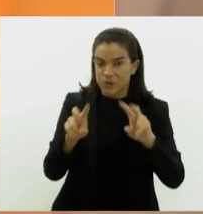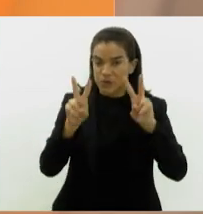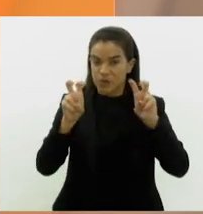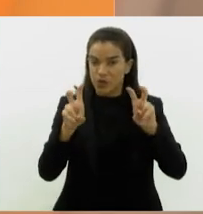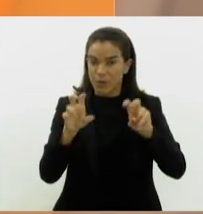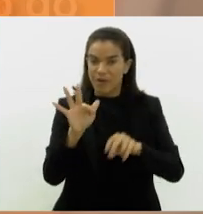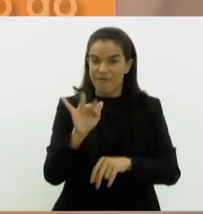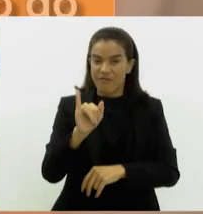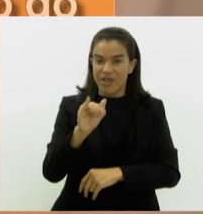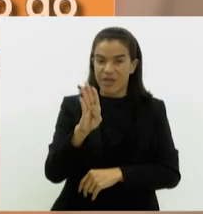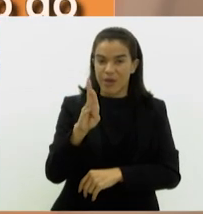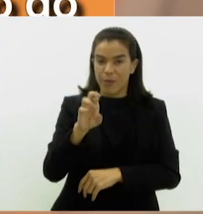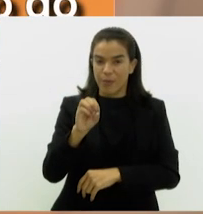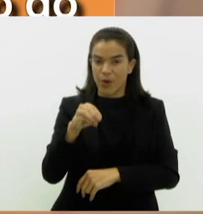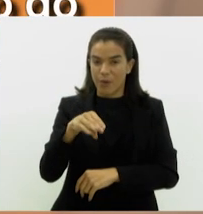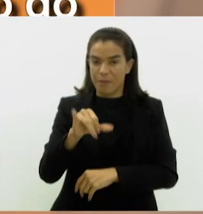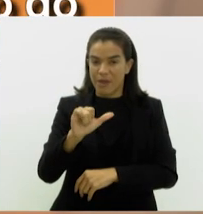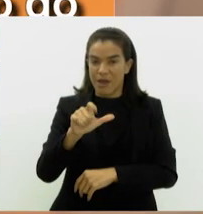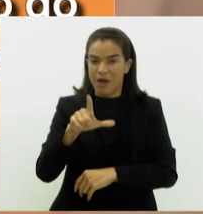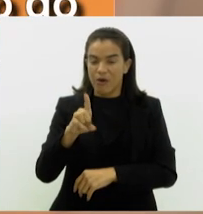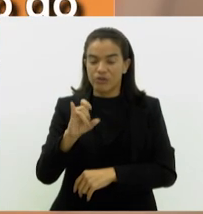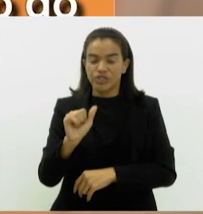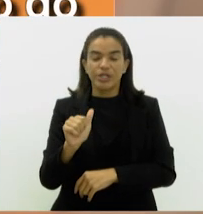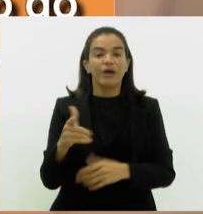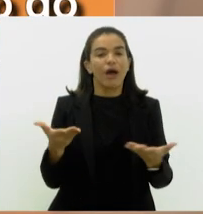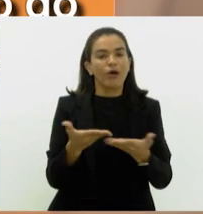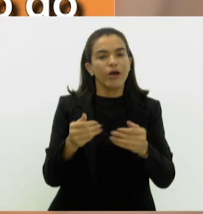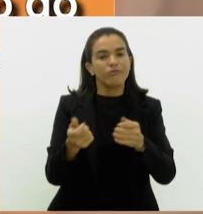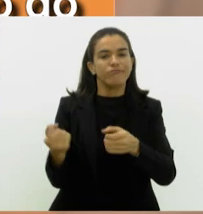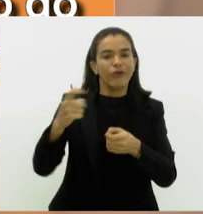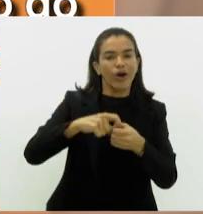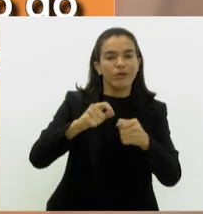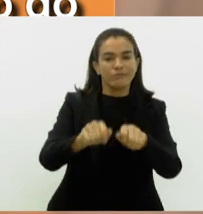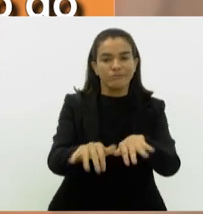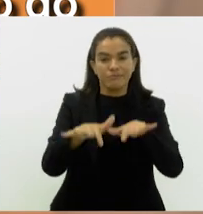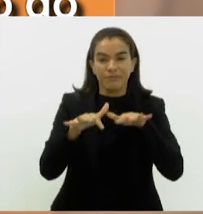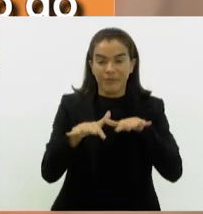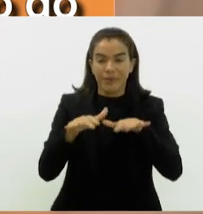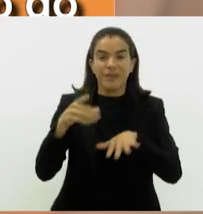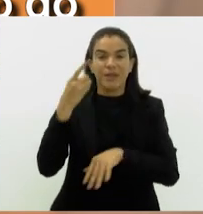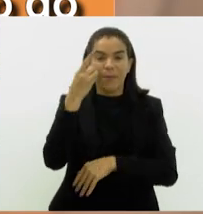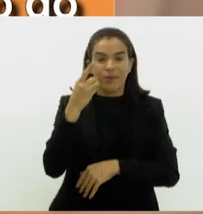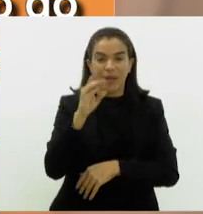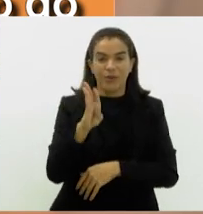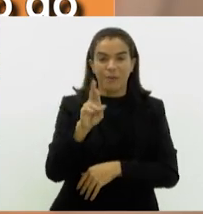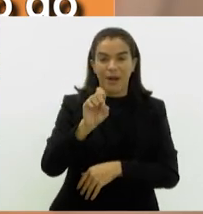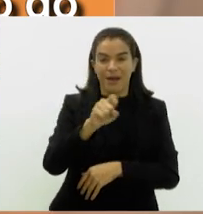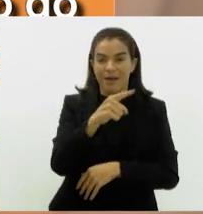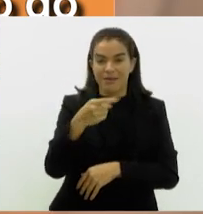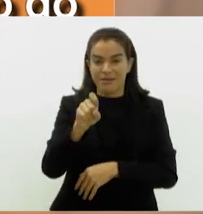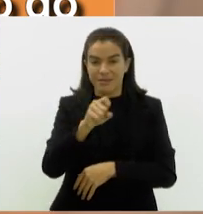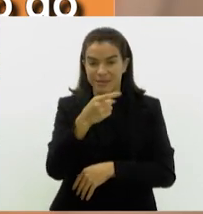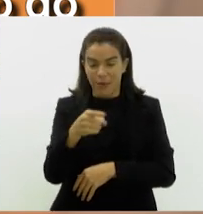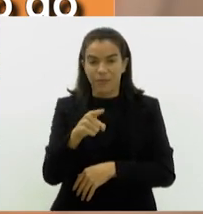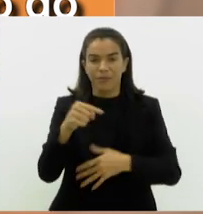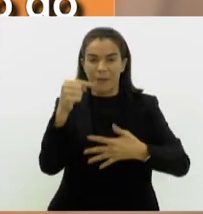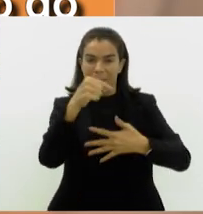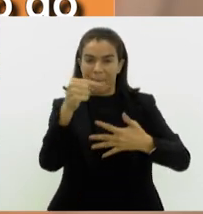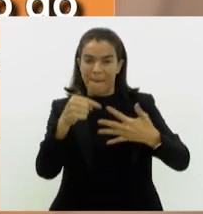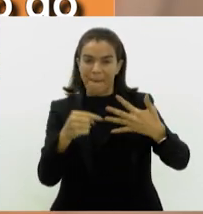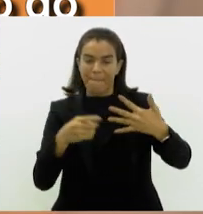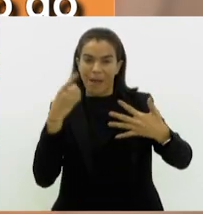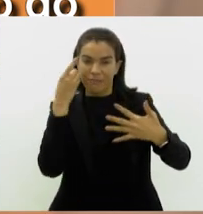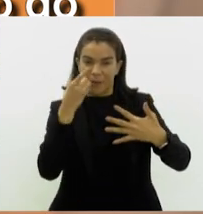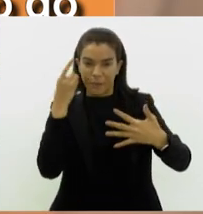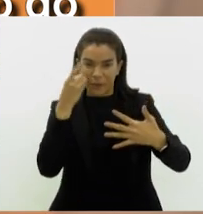Fibromialgia. Também retorna ao plenário proposta dos deputados Brasão, Rodrigo Bacelar, Márcio Canella, Marta